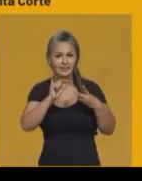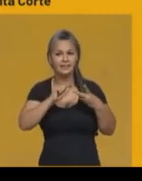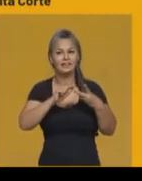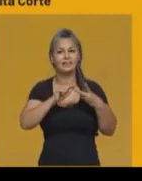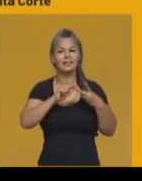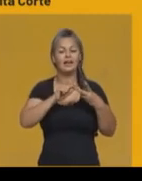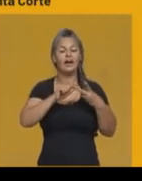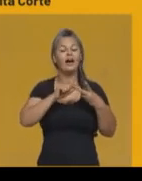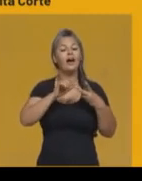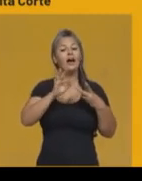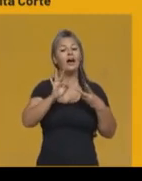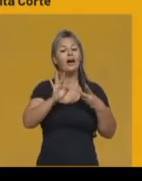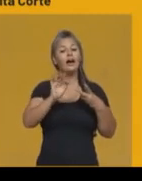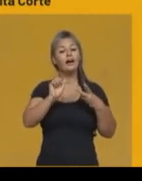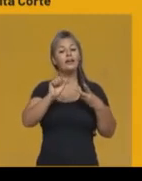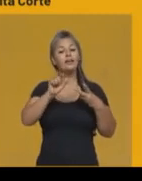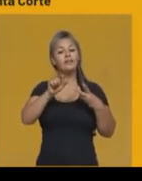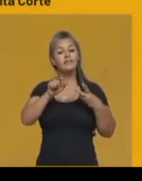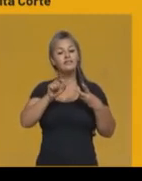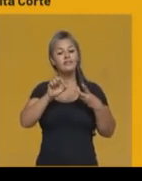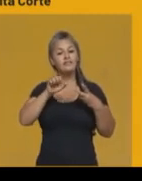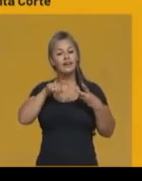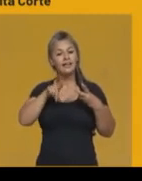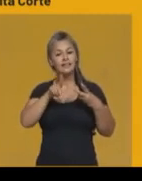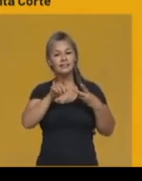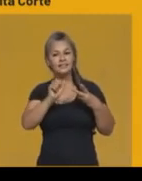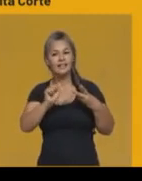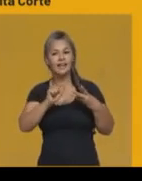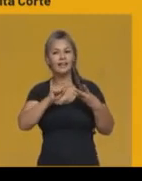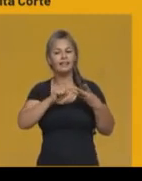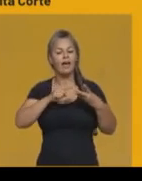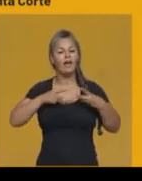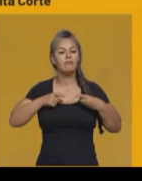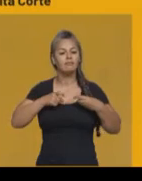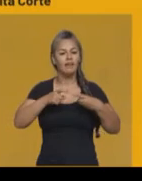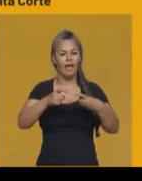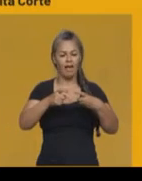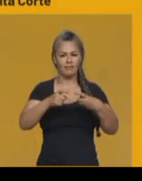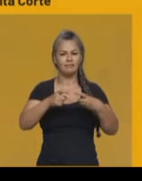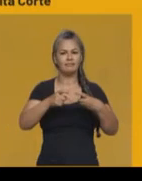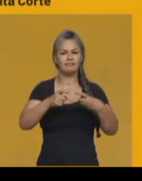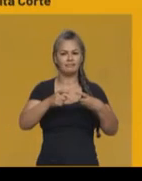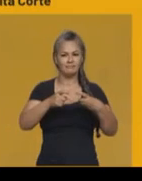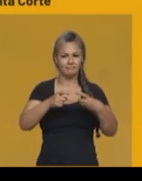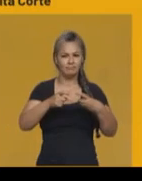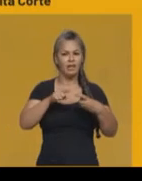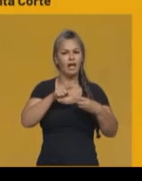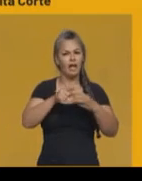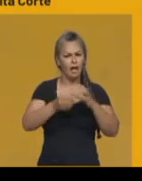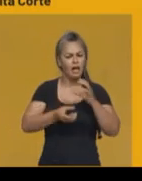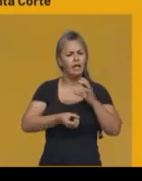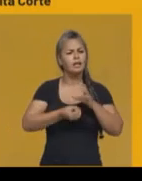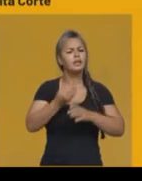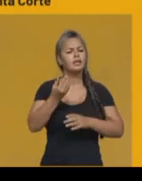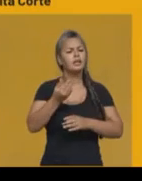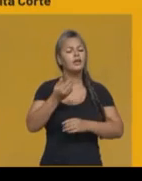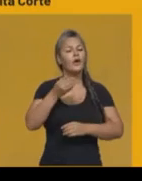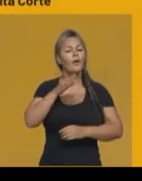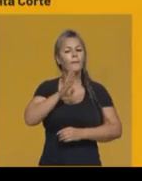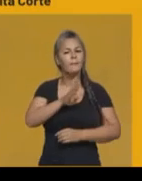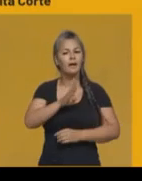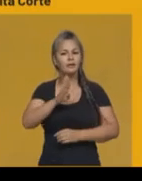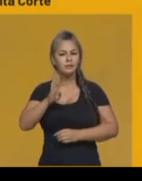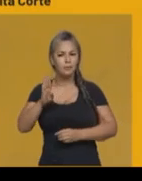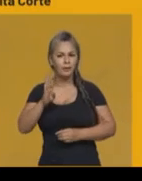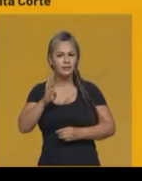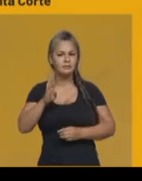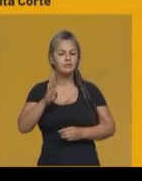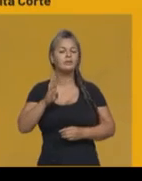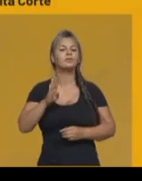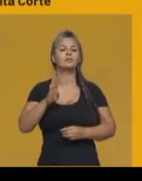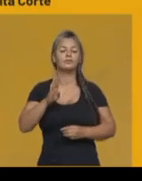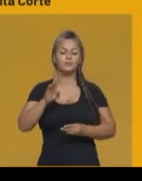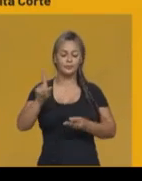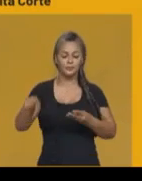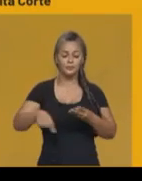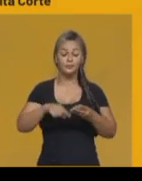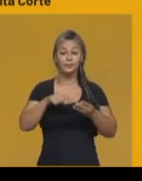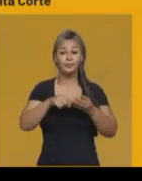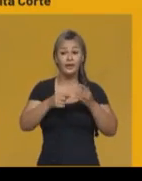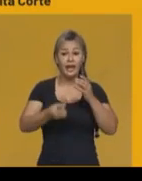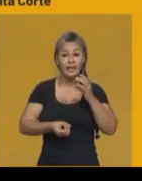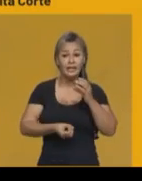Instalou a Junta Geral do Comércio. Instalou a Casa de Suplicação,